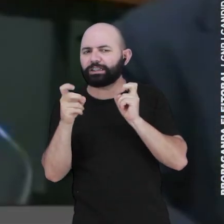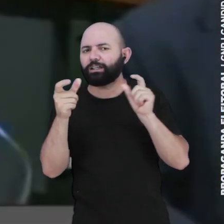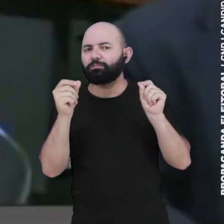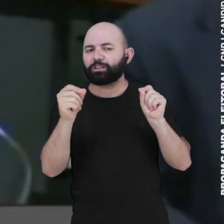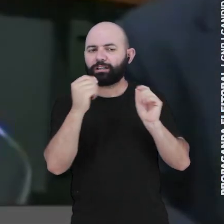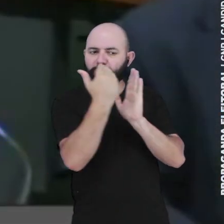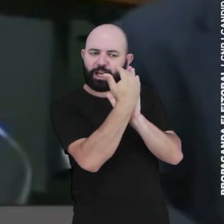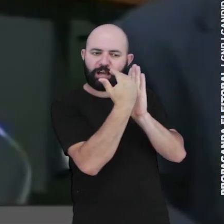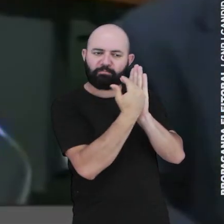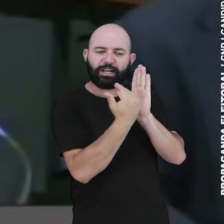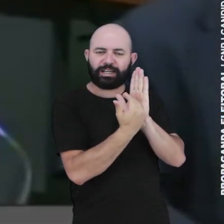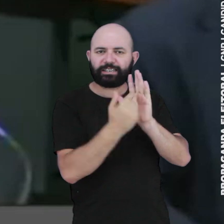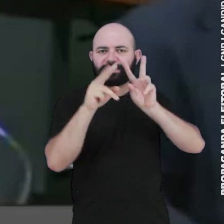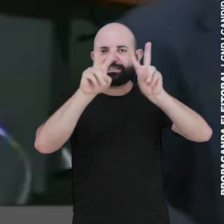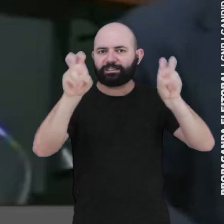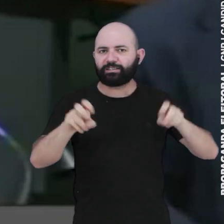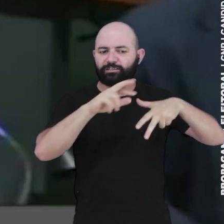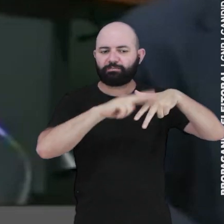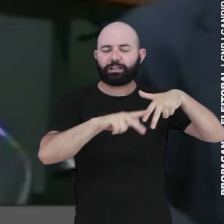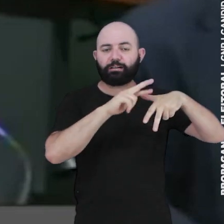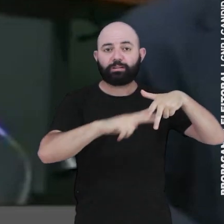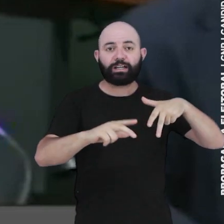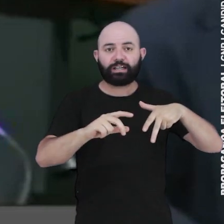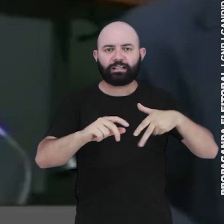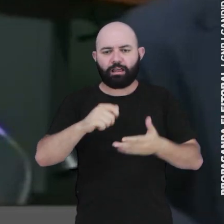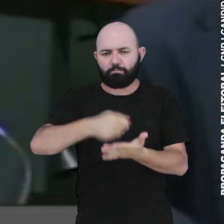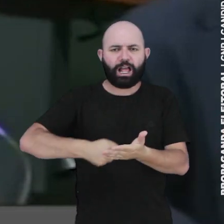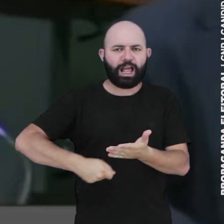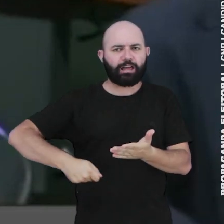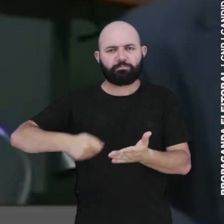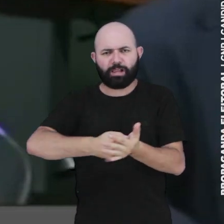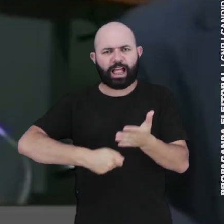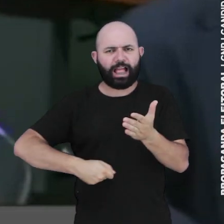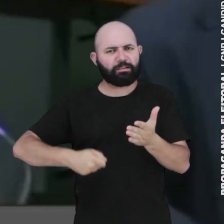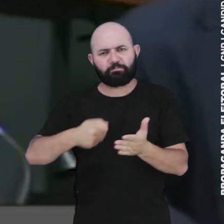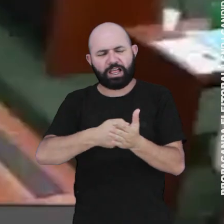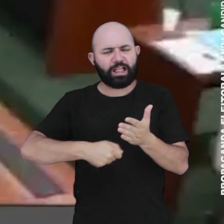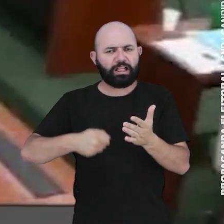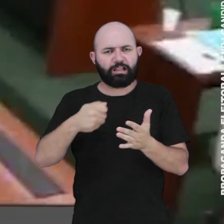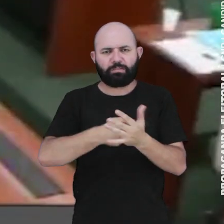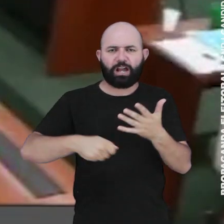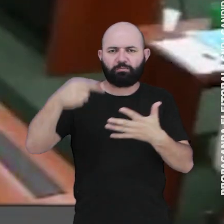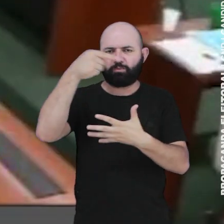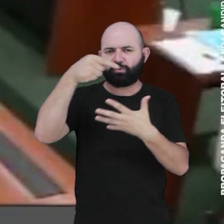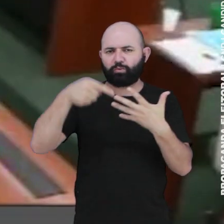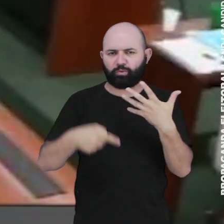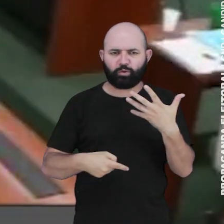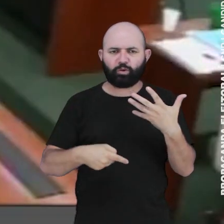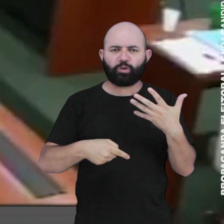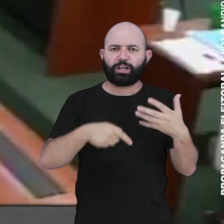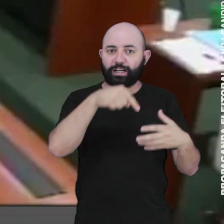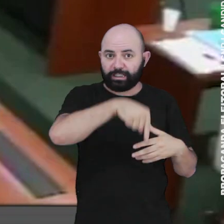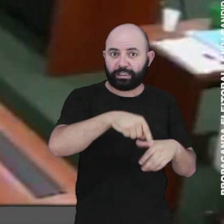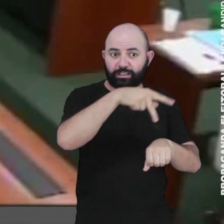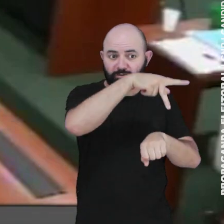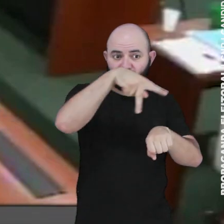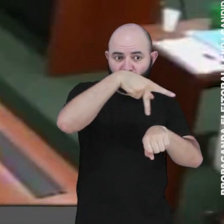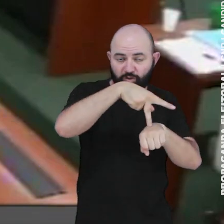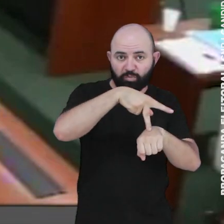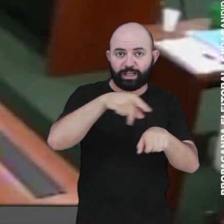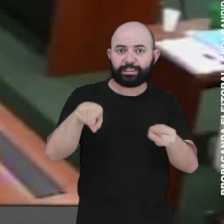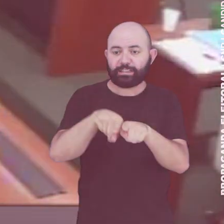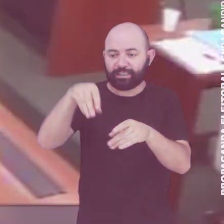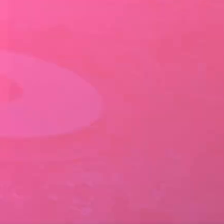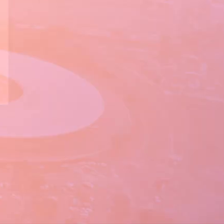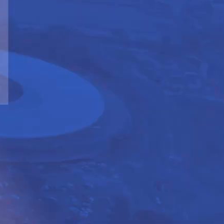vendo que essa agenda, essa agenda de gênero, que tenta ser imposta de todas as formas, dentro do